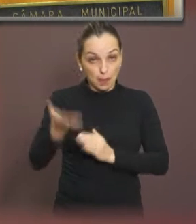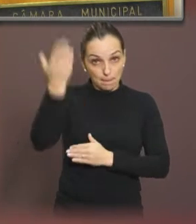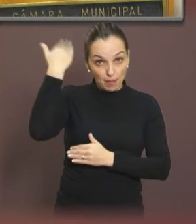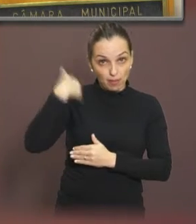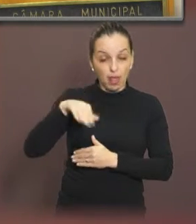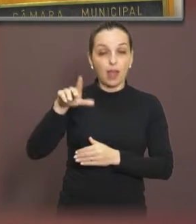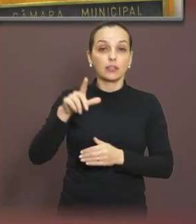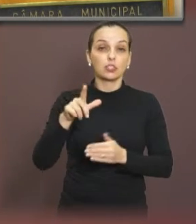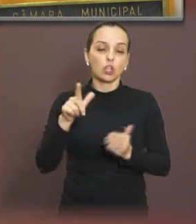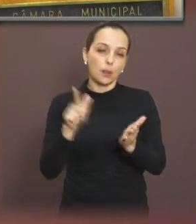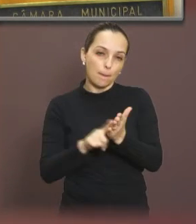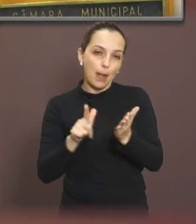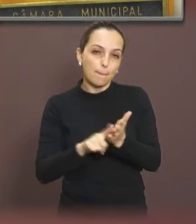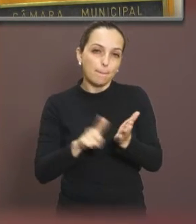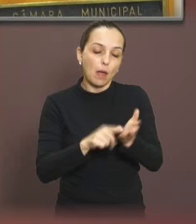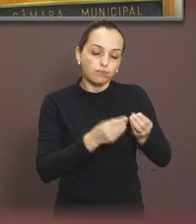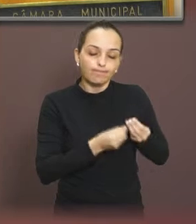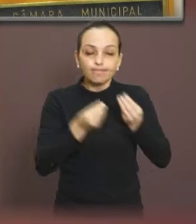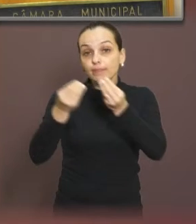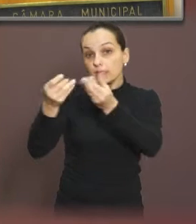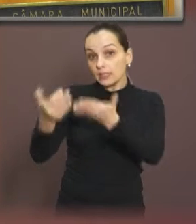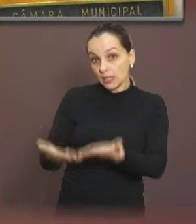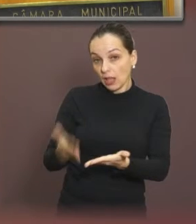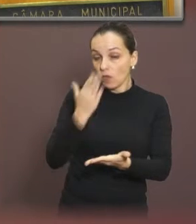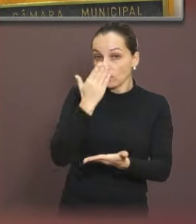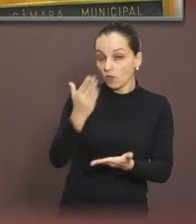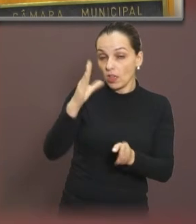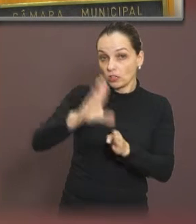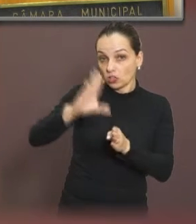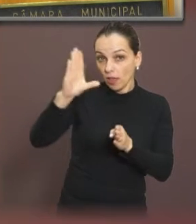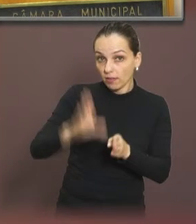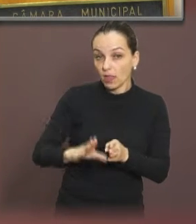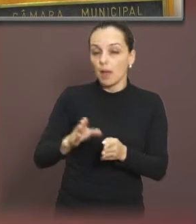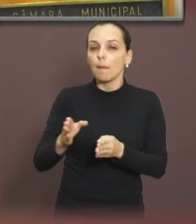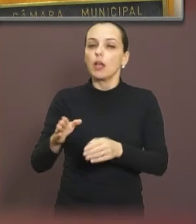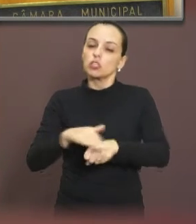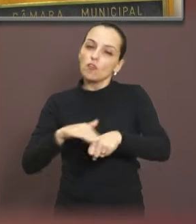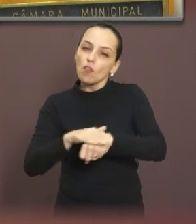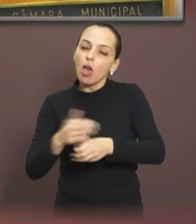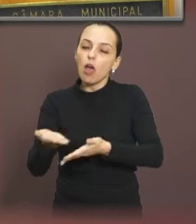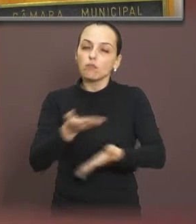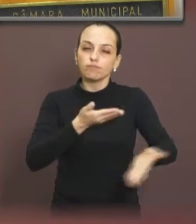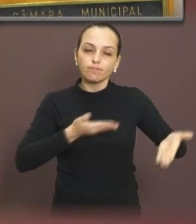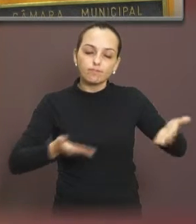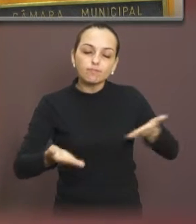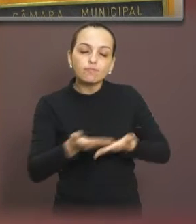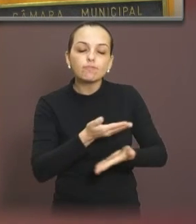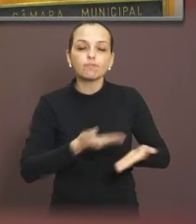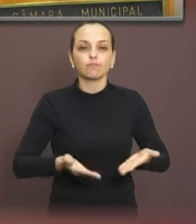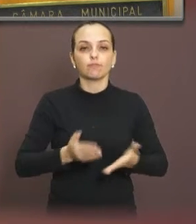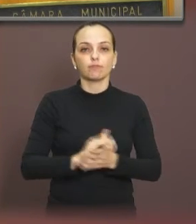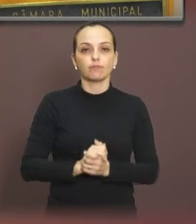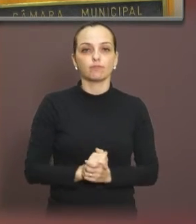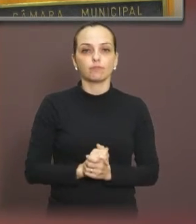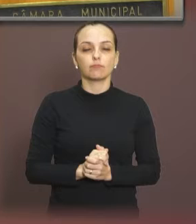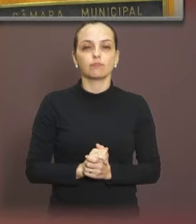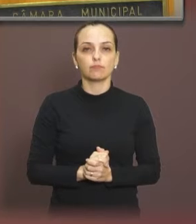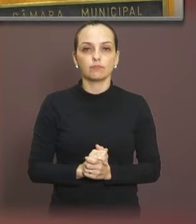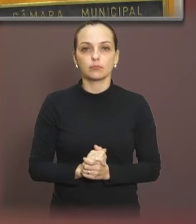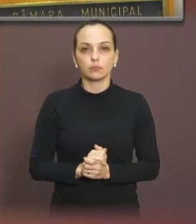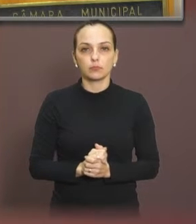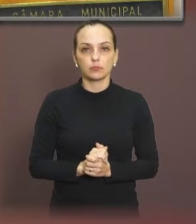recebeu a cartilha LGBT. Nós ficamos na frente da Câmara Municipal, dialogando com a população. Mais um minuto, por favor, senhor presidente.